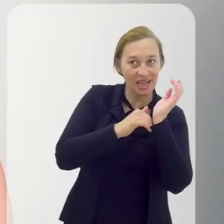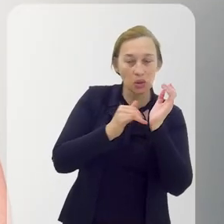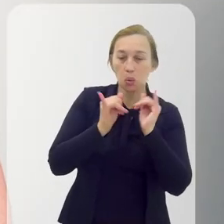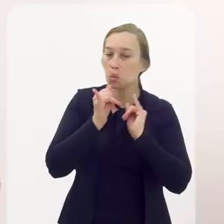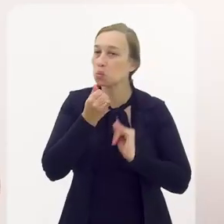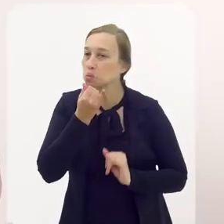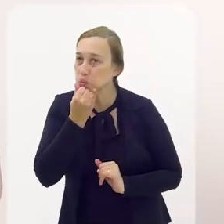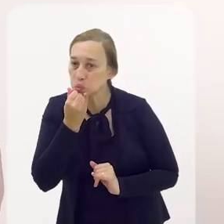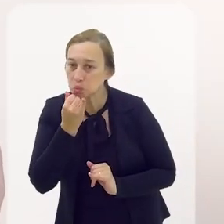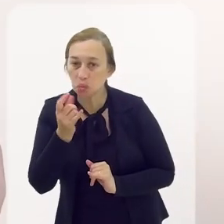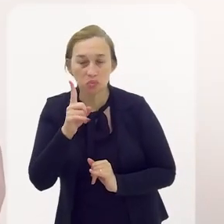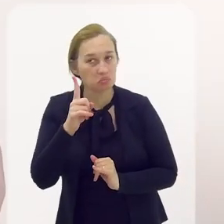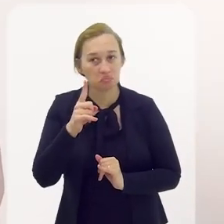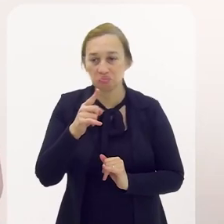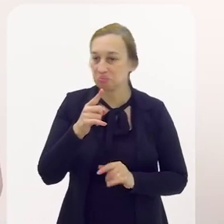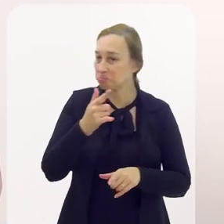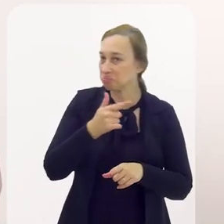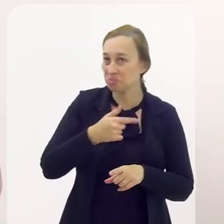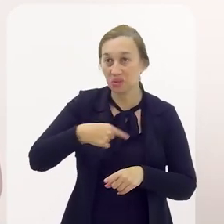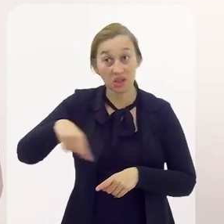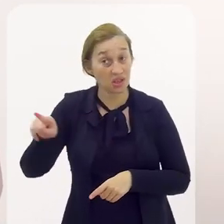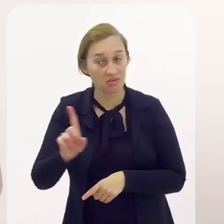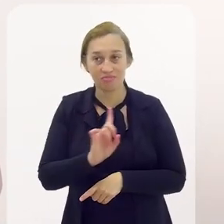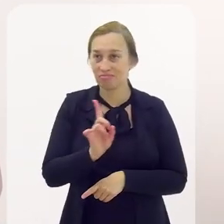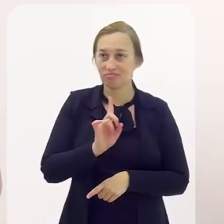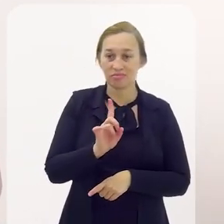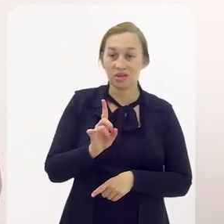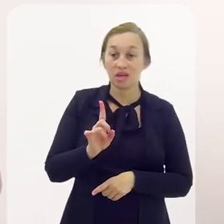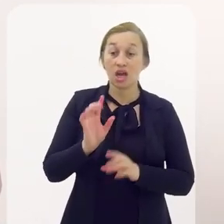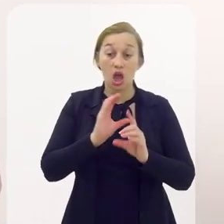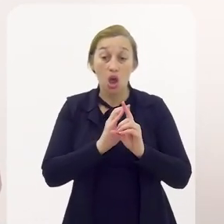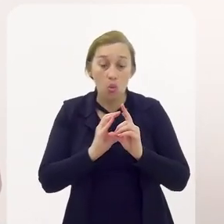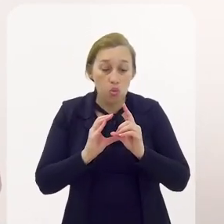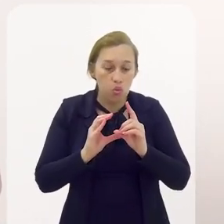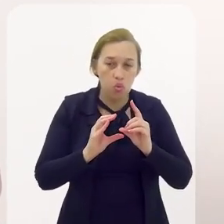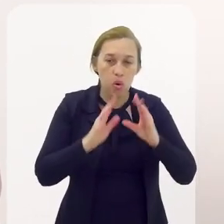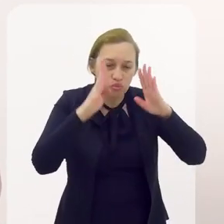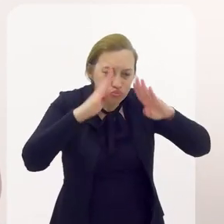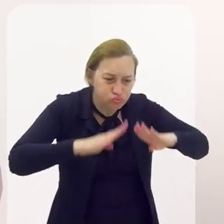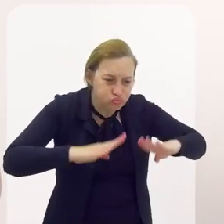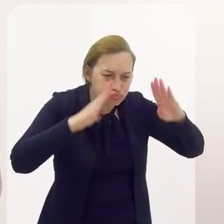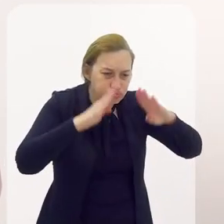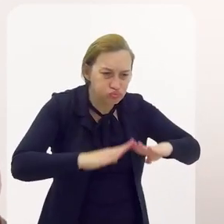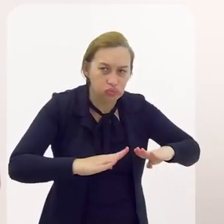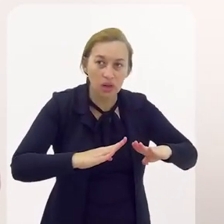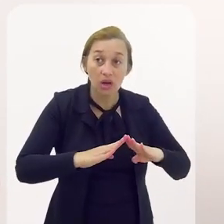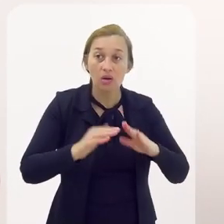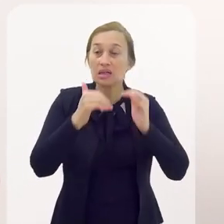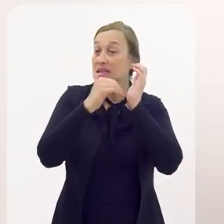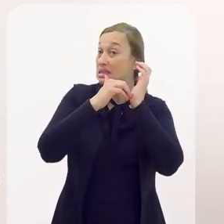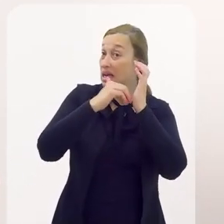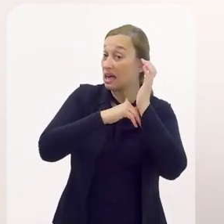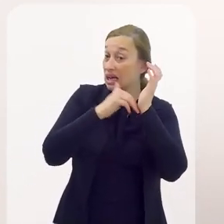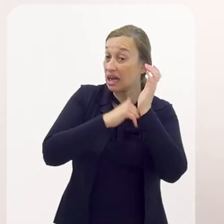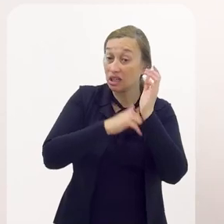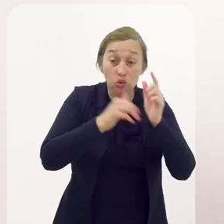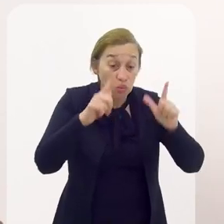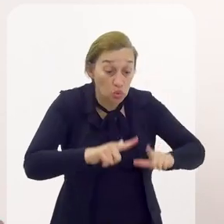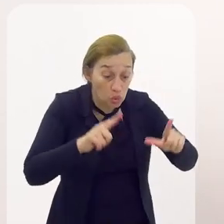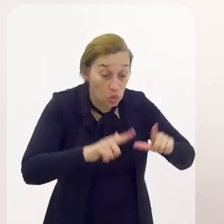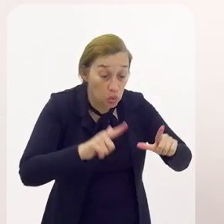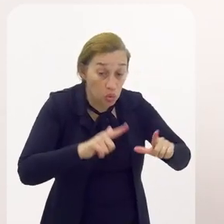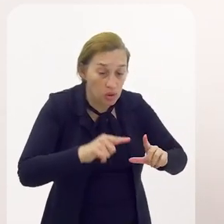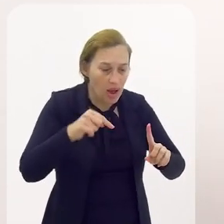Não adianta aí. Esse é um culto muito sagrado. Ele é feito em um lugar